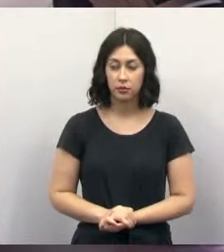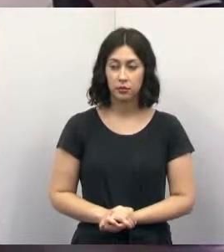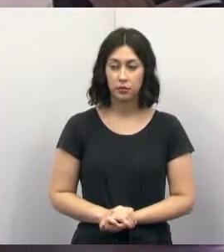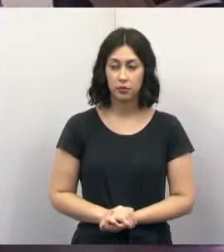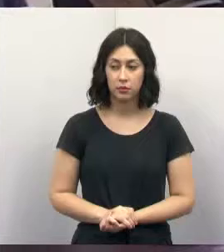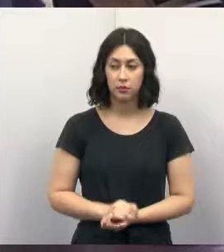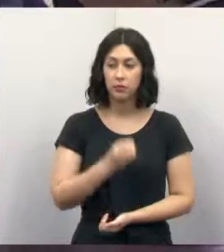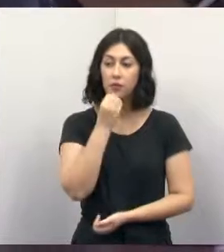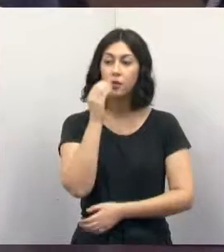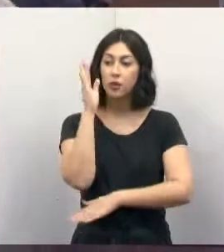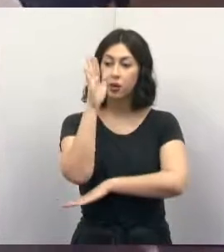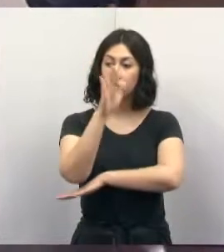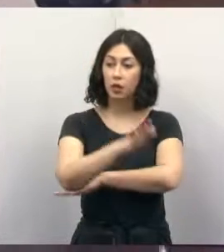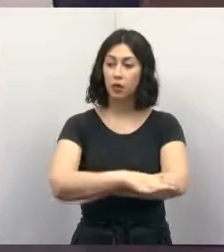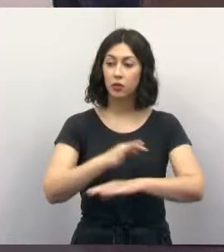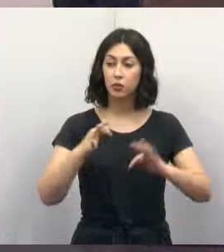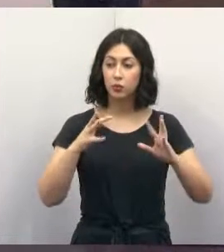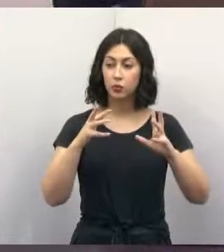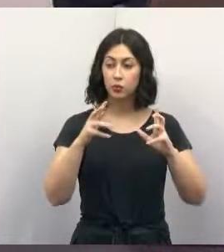Boa tarde a todos.